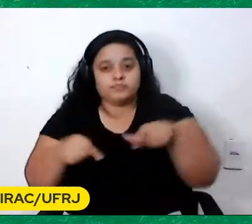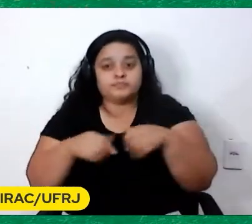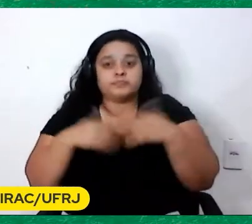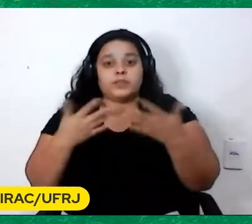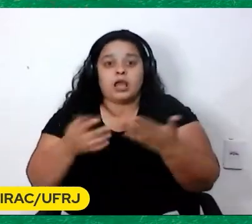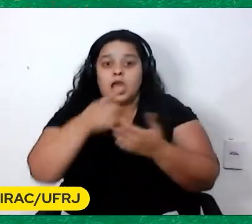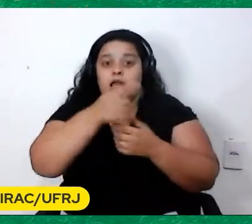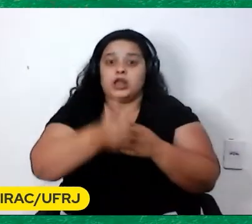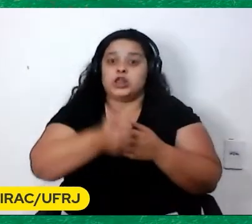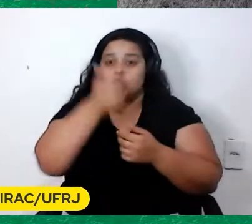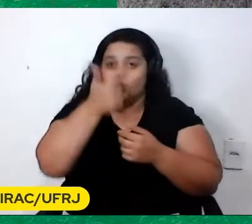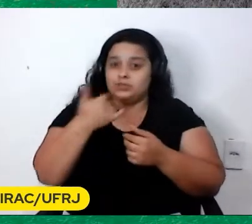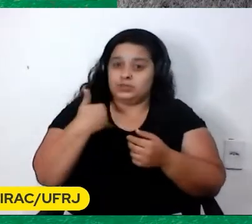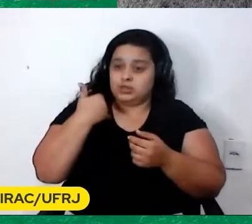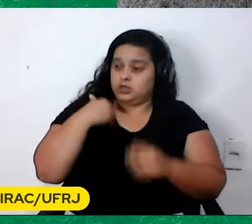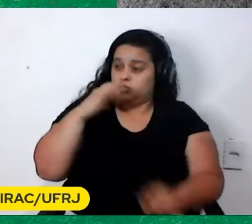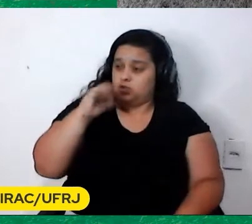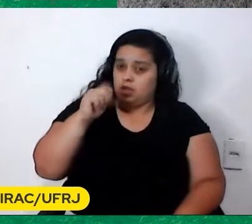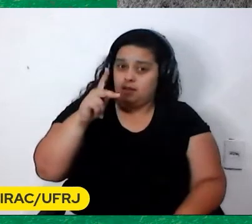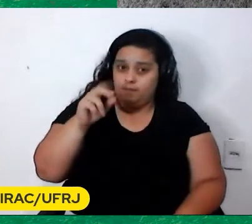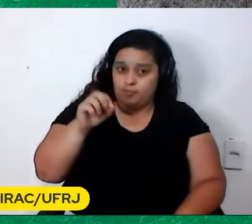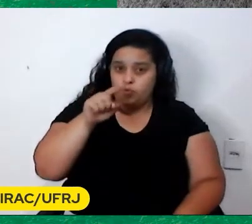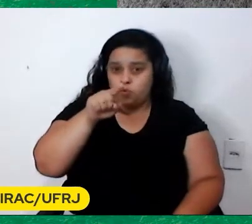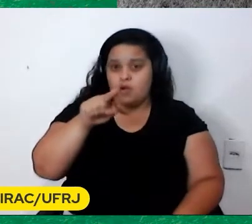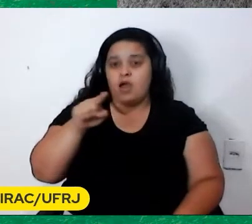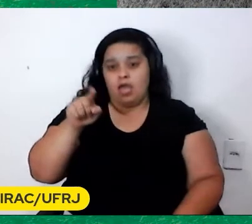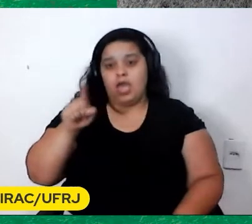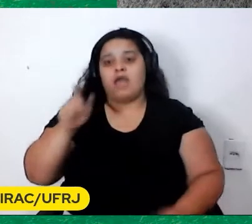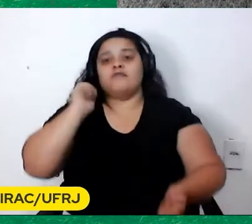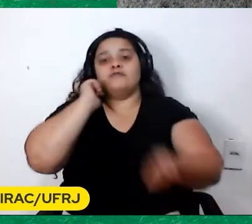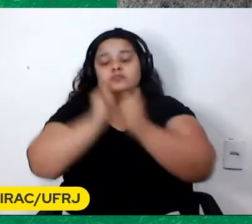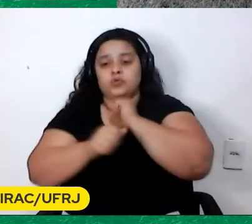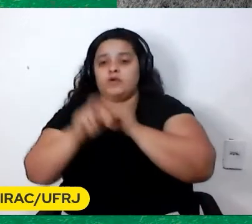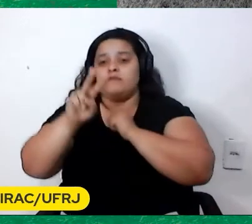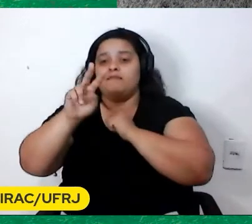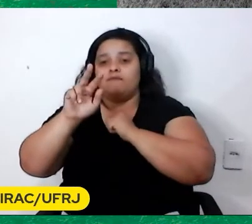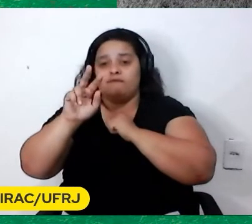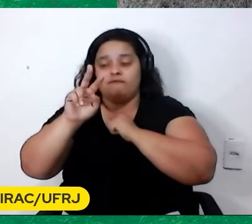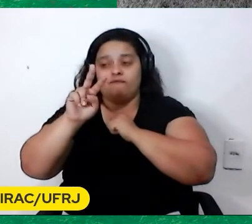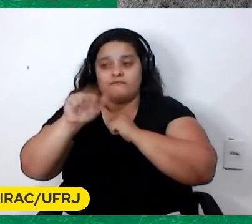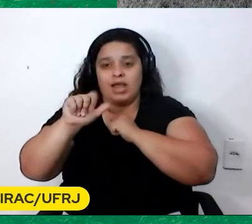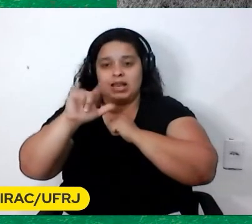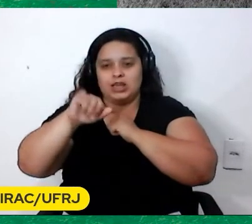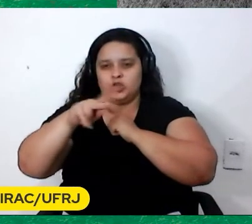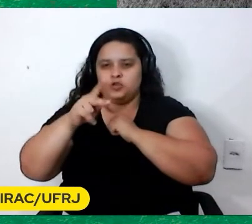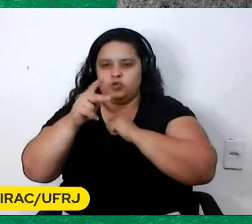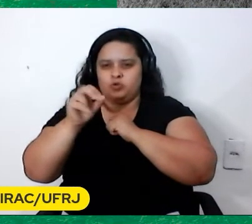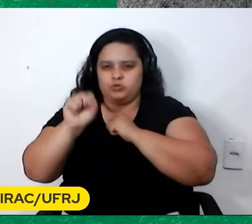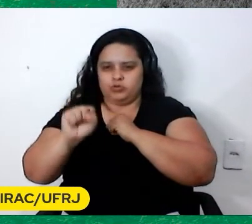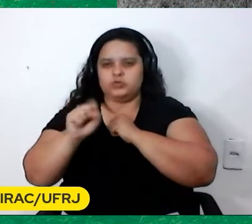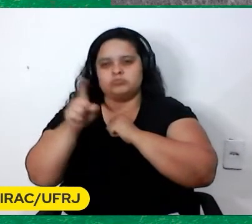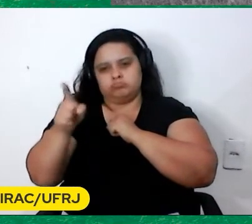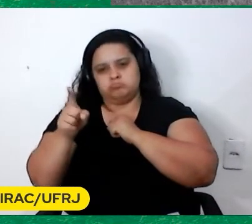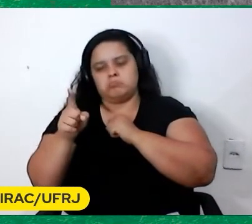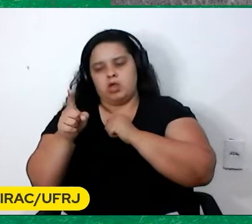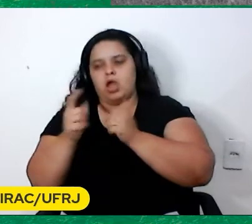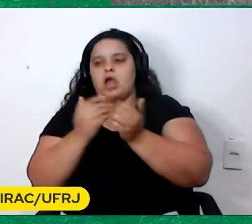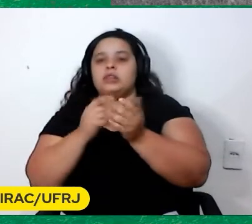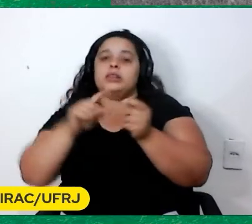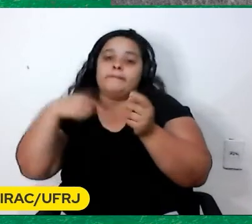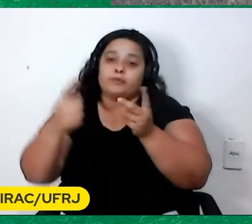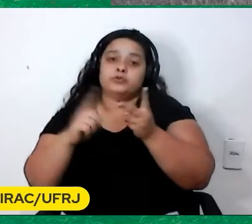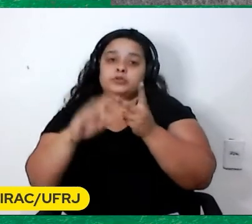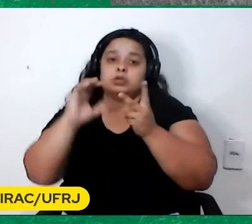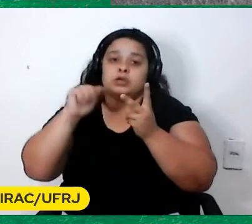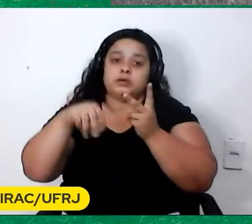Juvenil Do Valiense Lá em Valinhos Depois ele foi para o Juvenil Do Guarani De Campinas Onde foi campeão E o